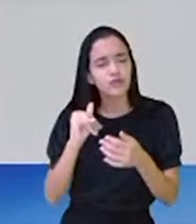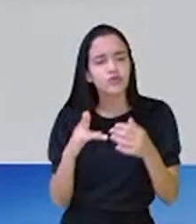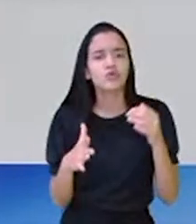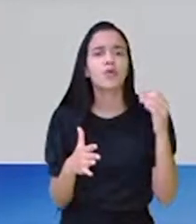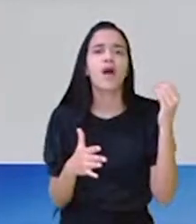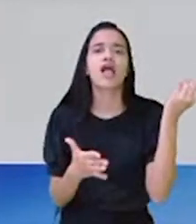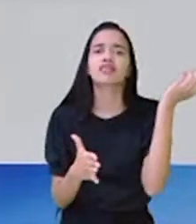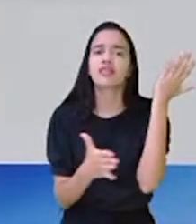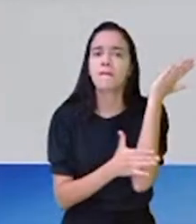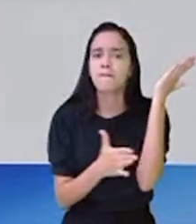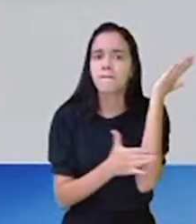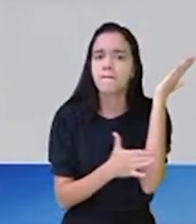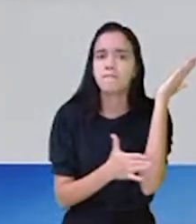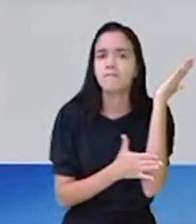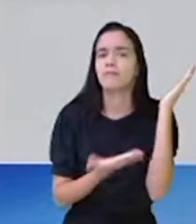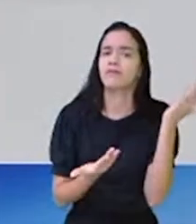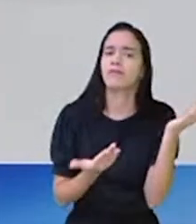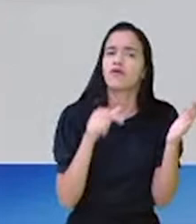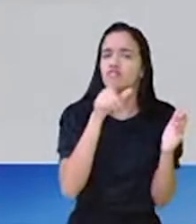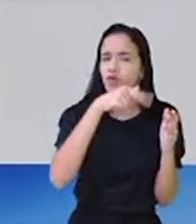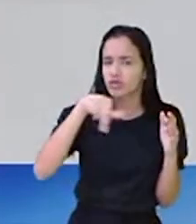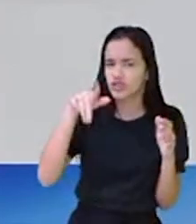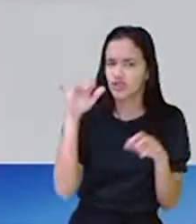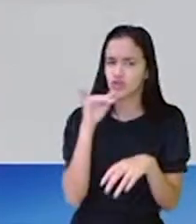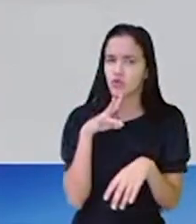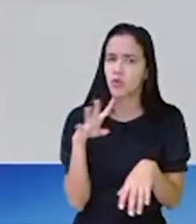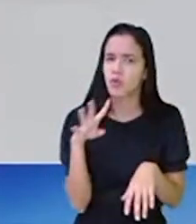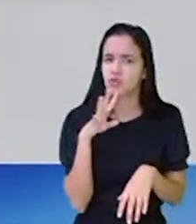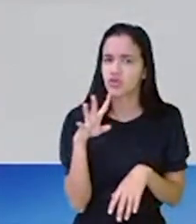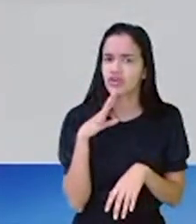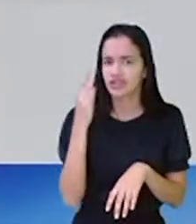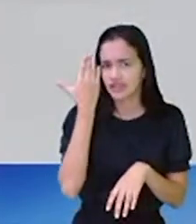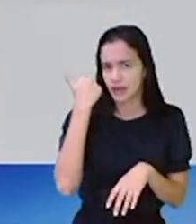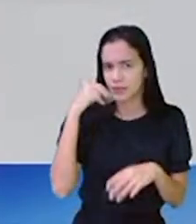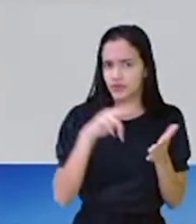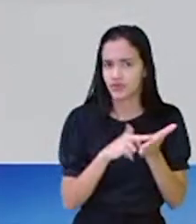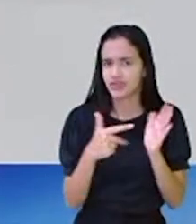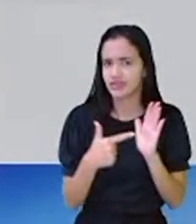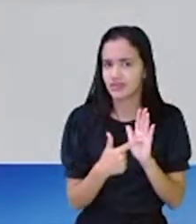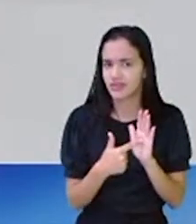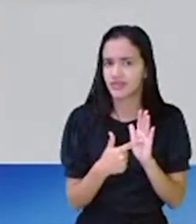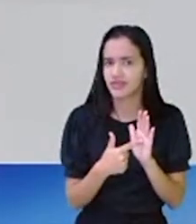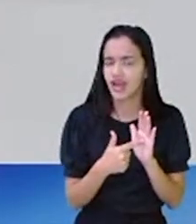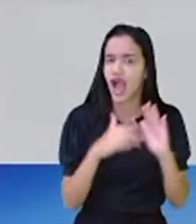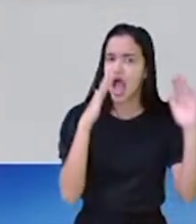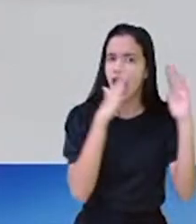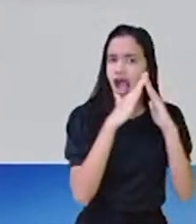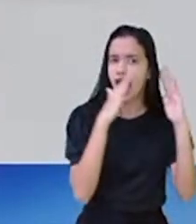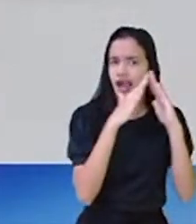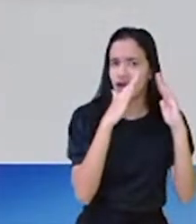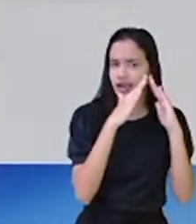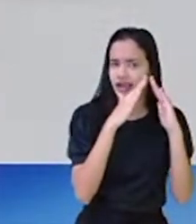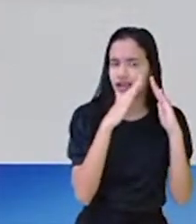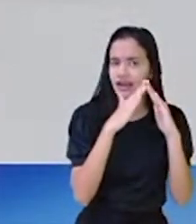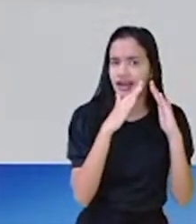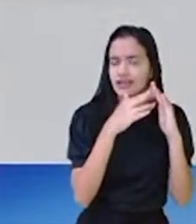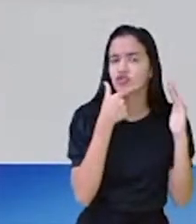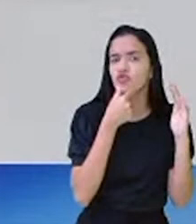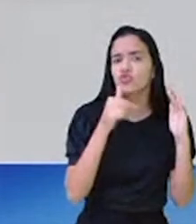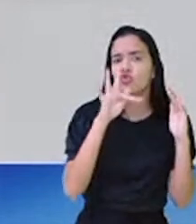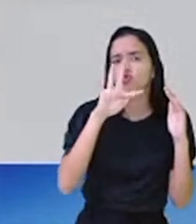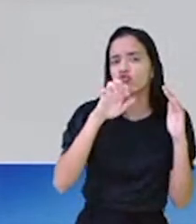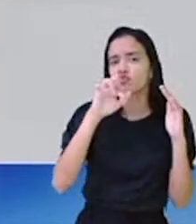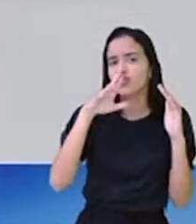E vocês que estão no chat, conhecem esse ditado? Sabe o que significa casa de ferreiro, espeto de pau.